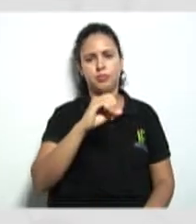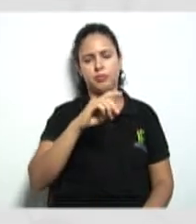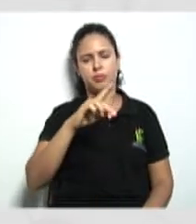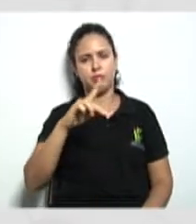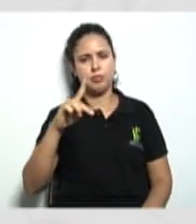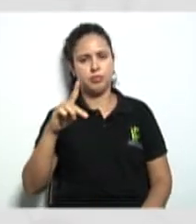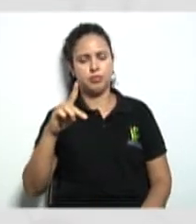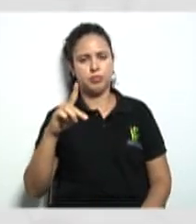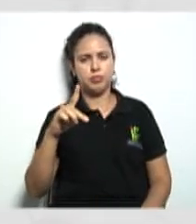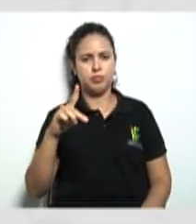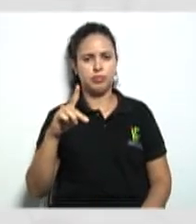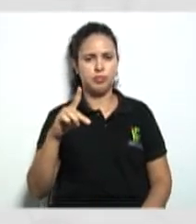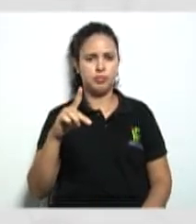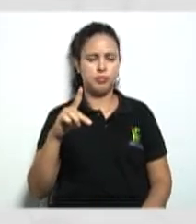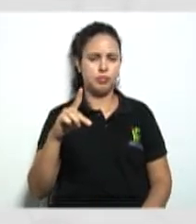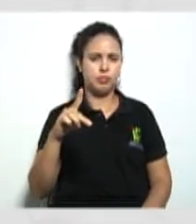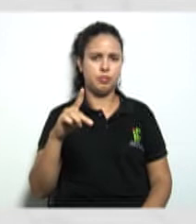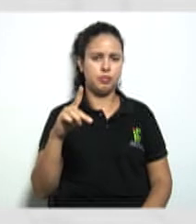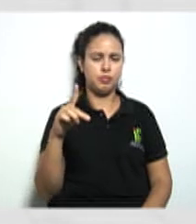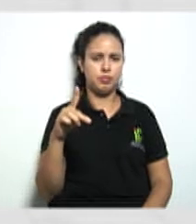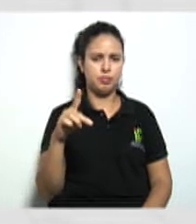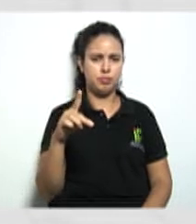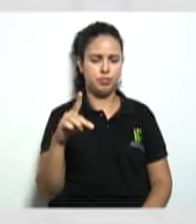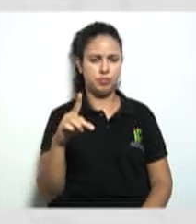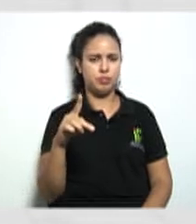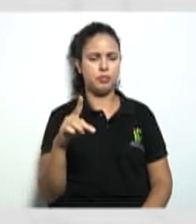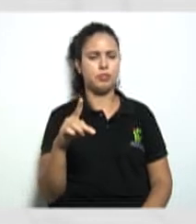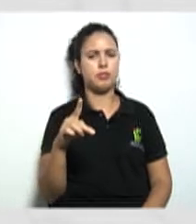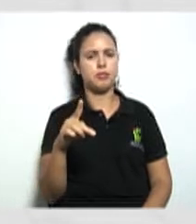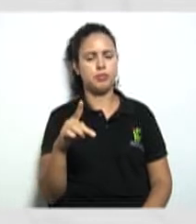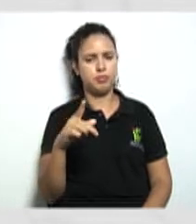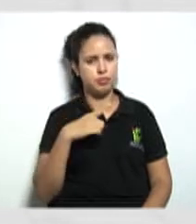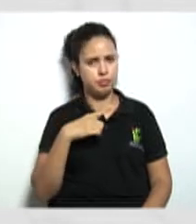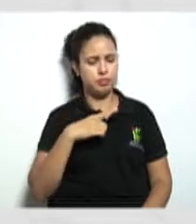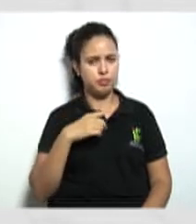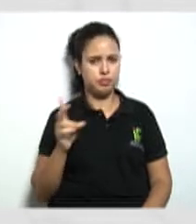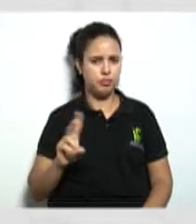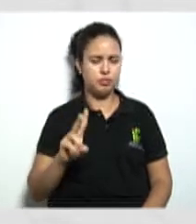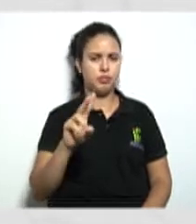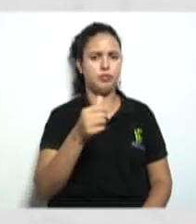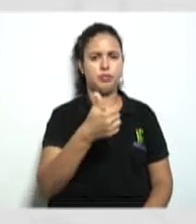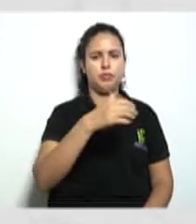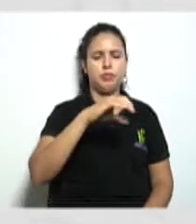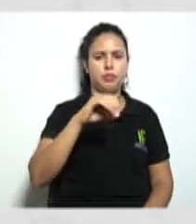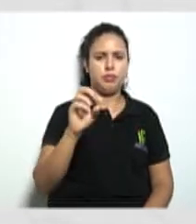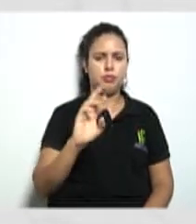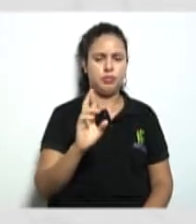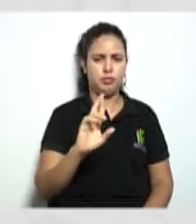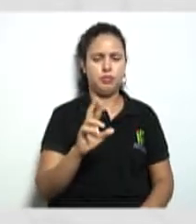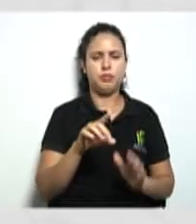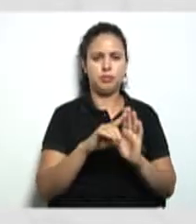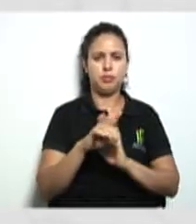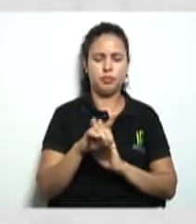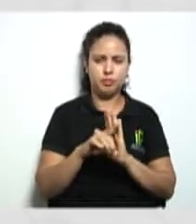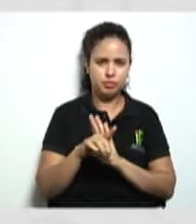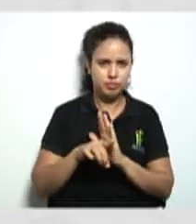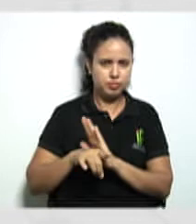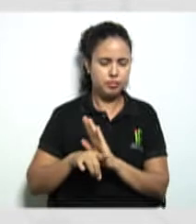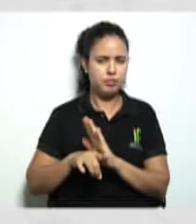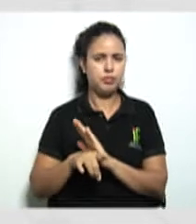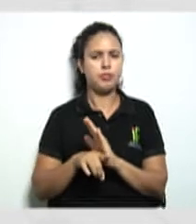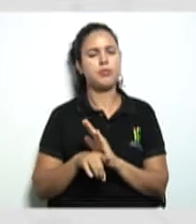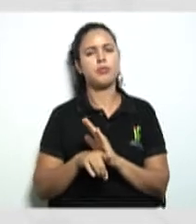supor ela passou o valor de 10 reais analisou os custos